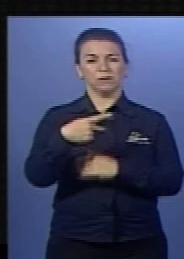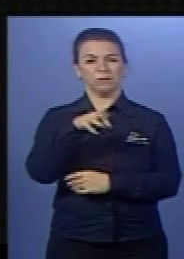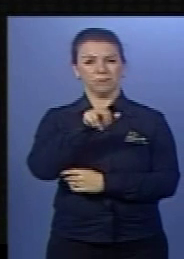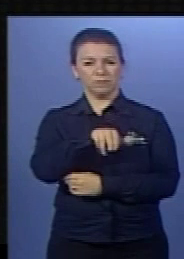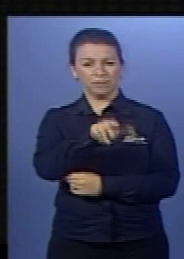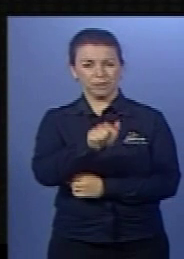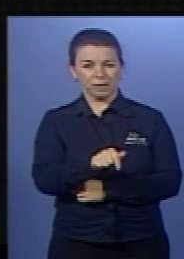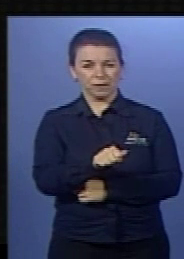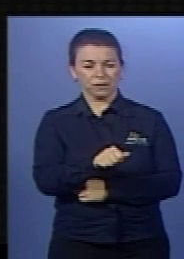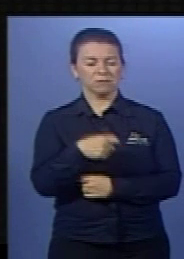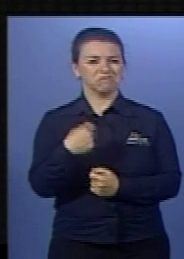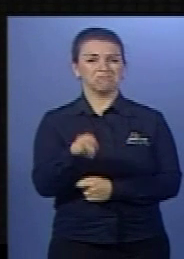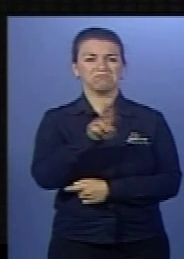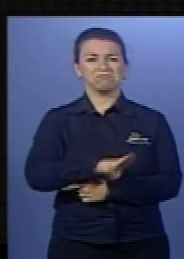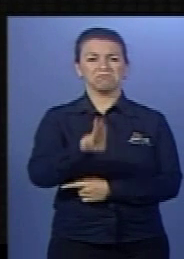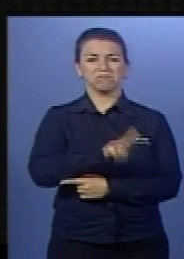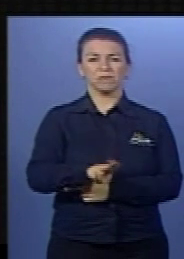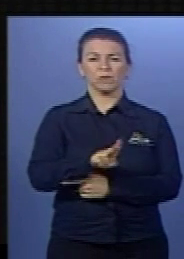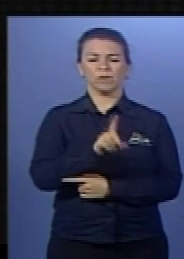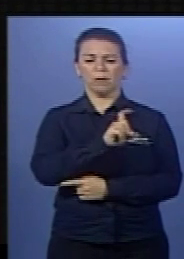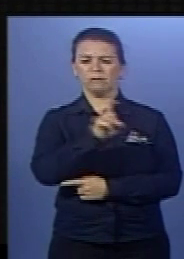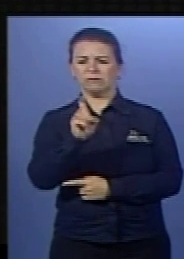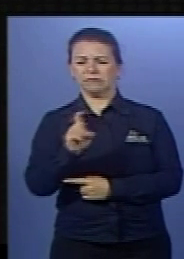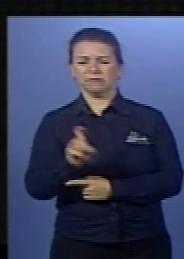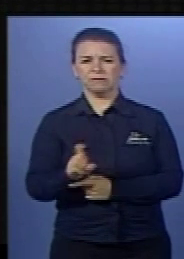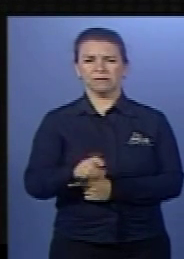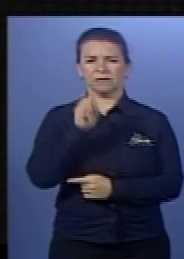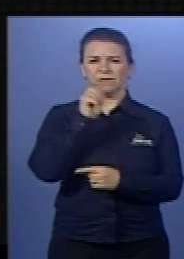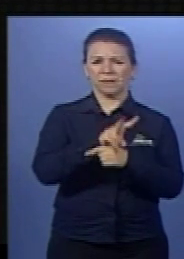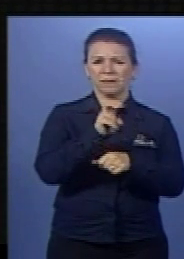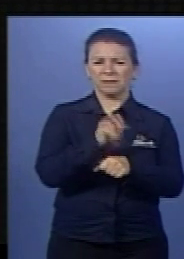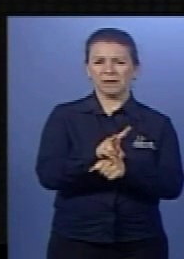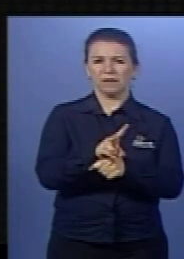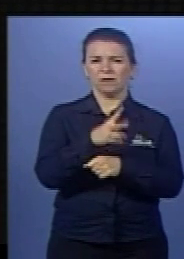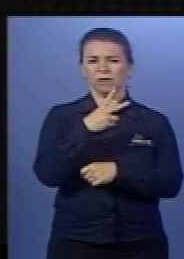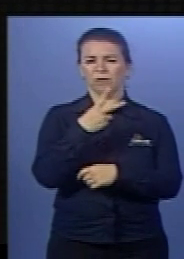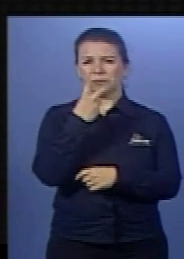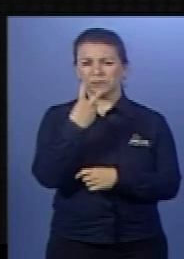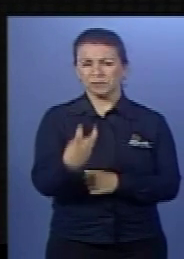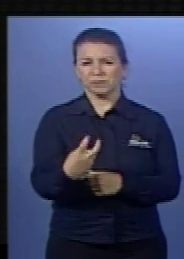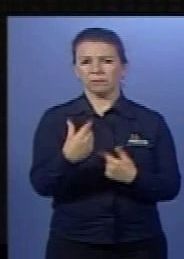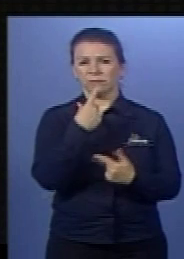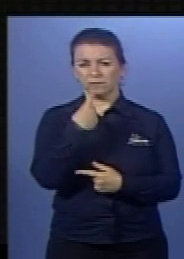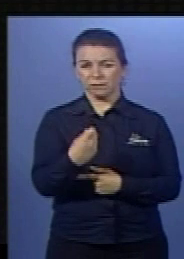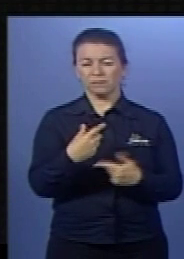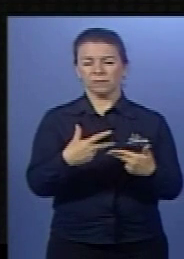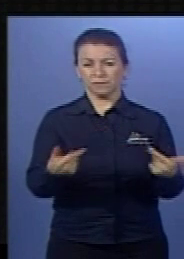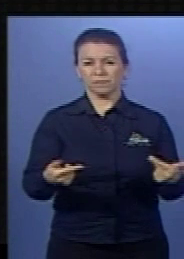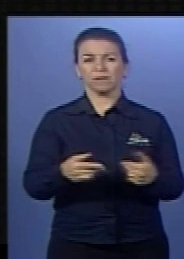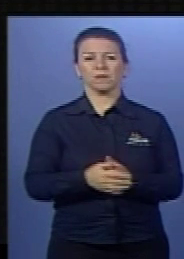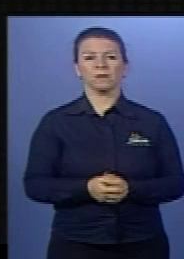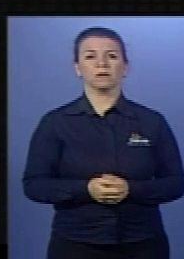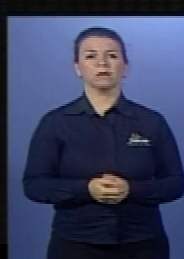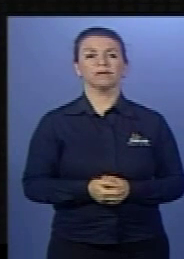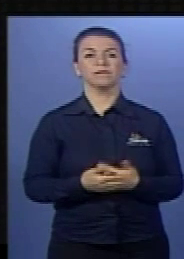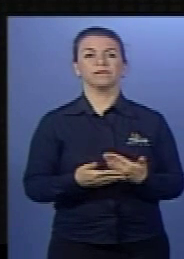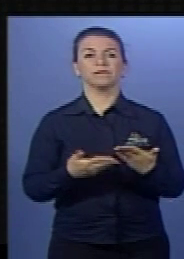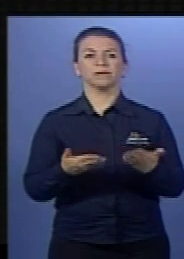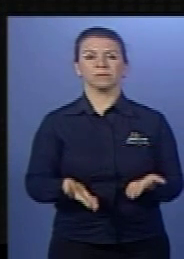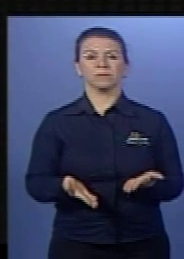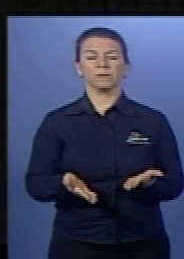que utilizar inseticidas, ou fungicida, ou bactericida, para eliminar a praga. Beleza? Então, veja.